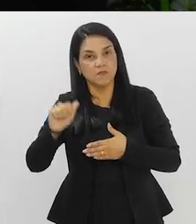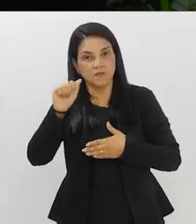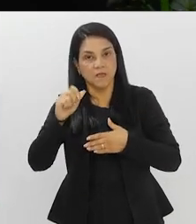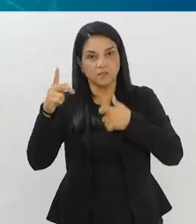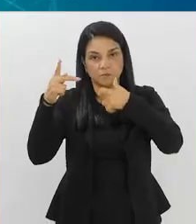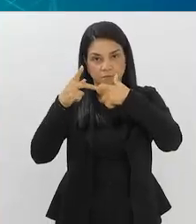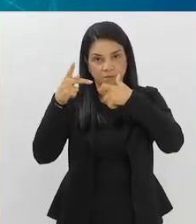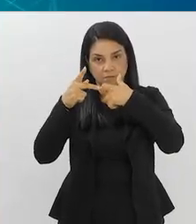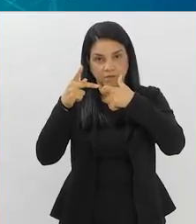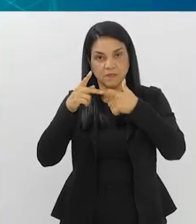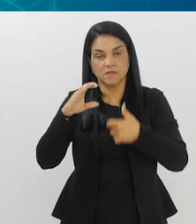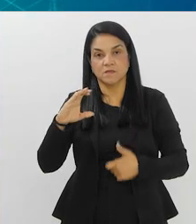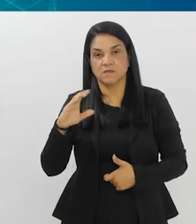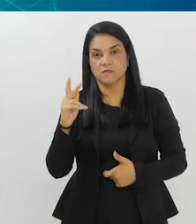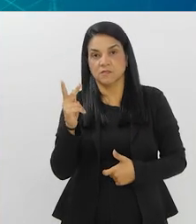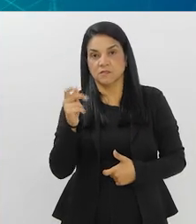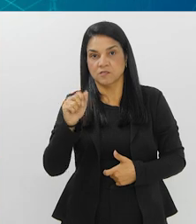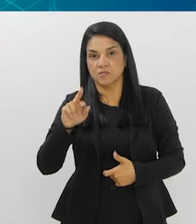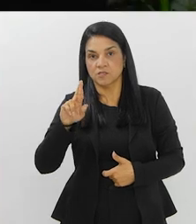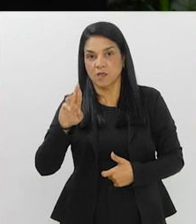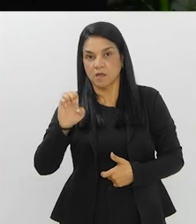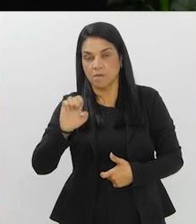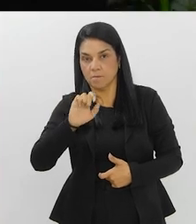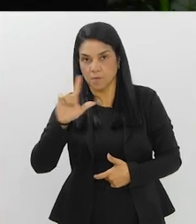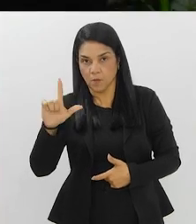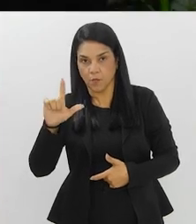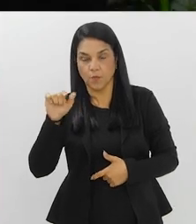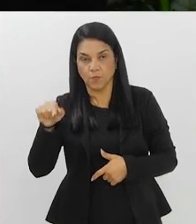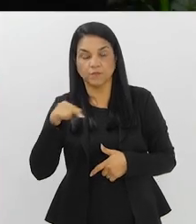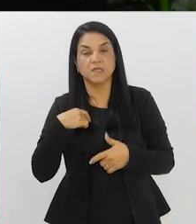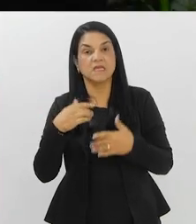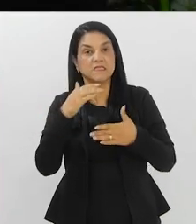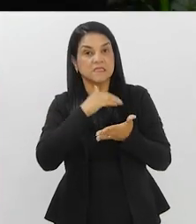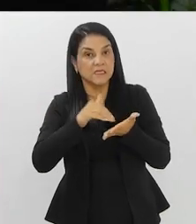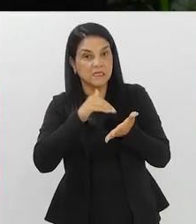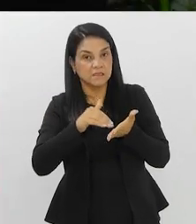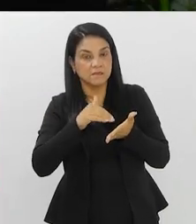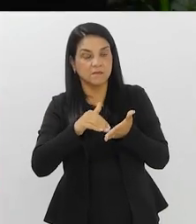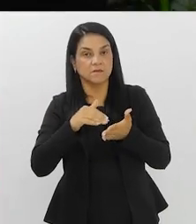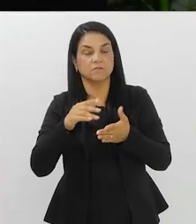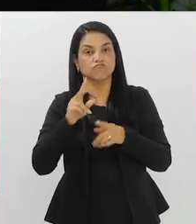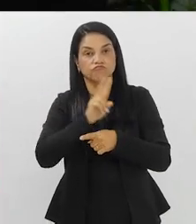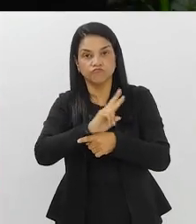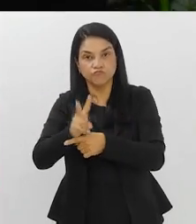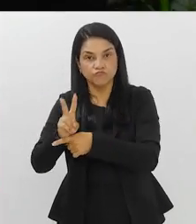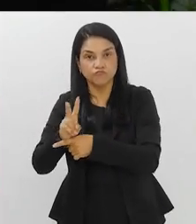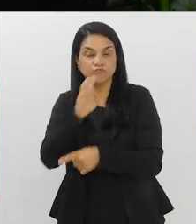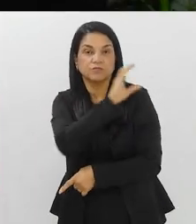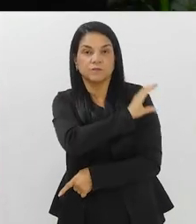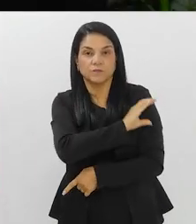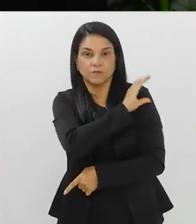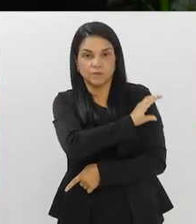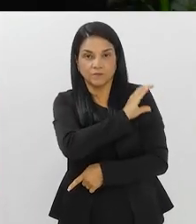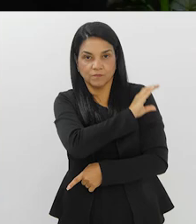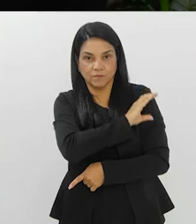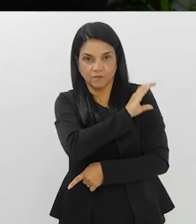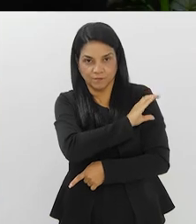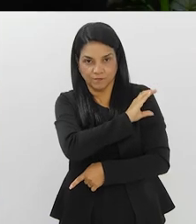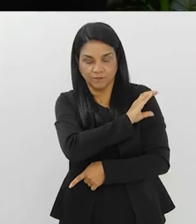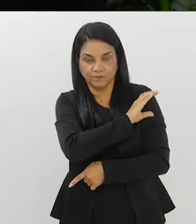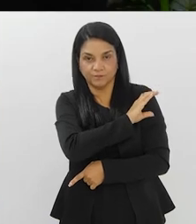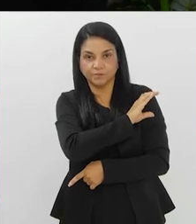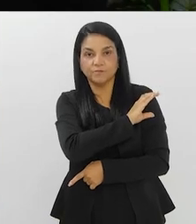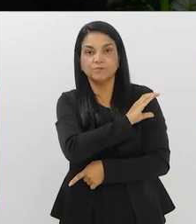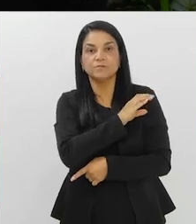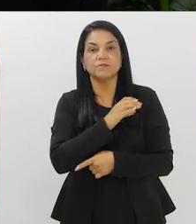do Estado, Charbiam Miguel Haddad, que também é secretário de Vigilância em Saúde de Campos dos Goitacazes, no